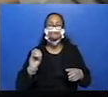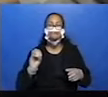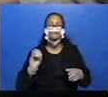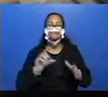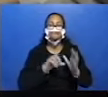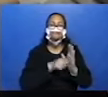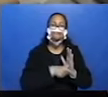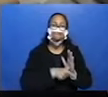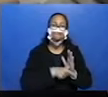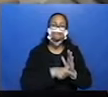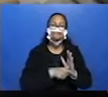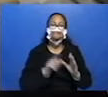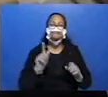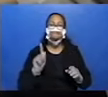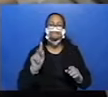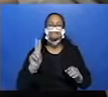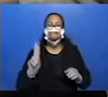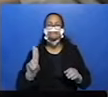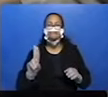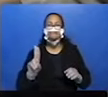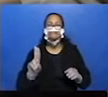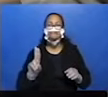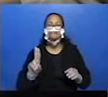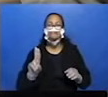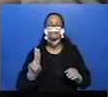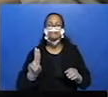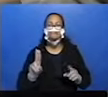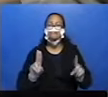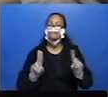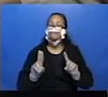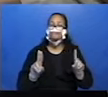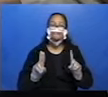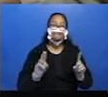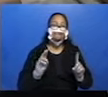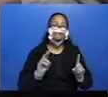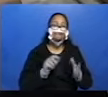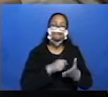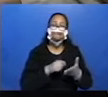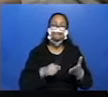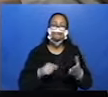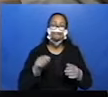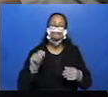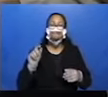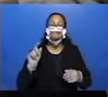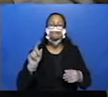no meio. Tá bom? Se você não colocar o u aqui, vai ficar afojei.